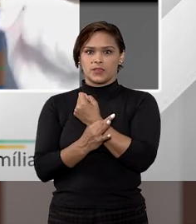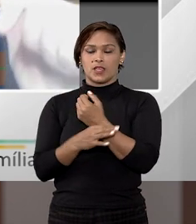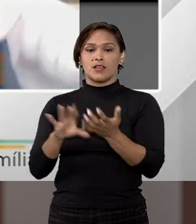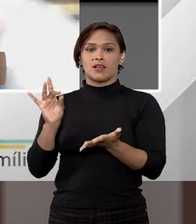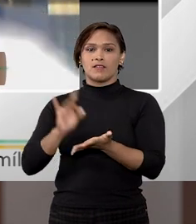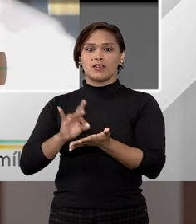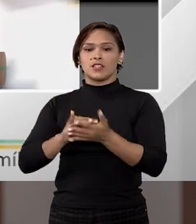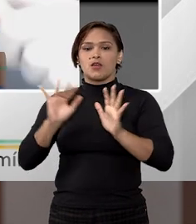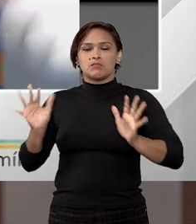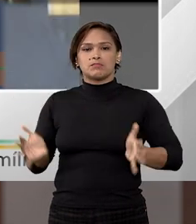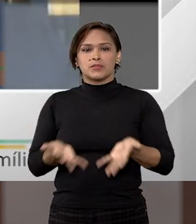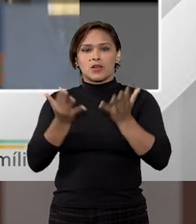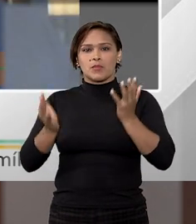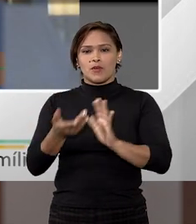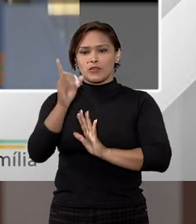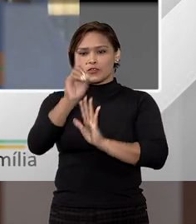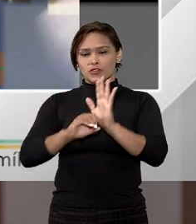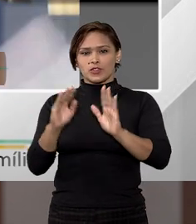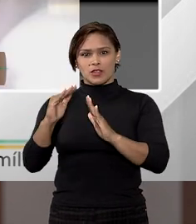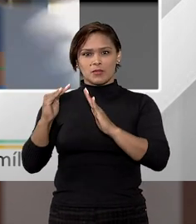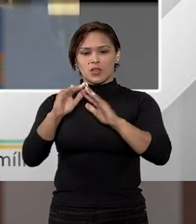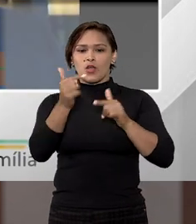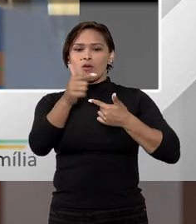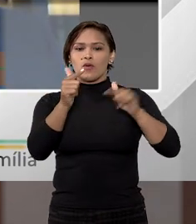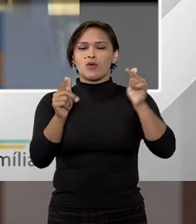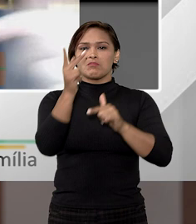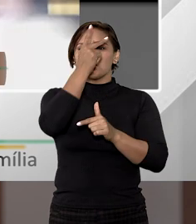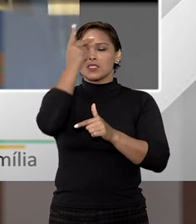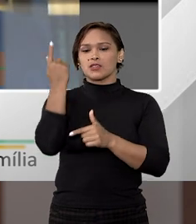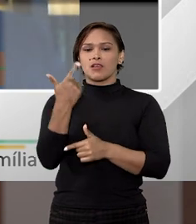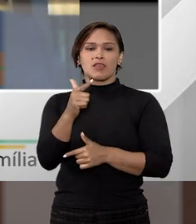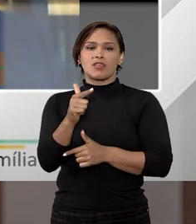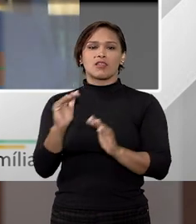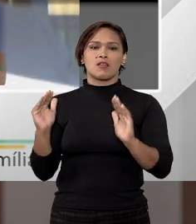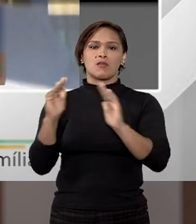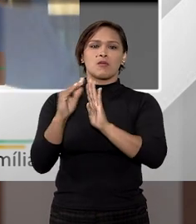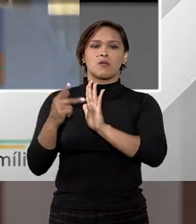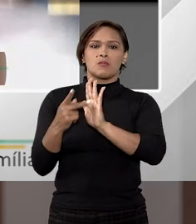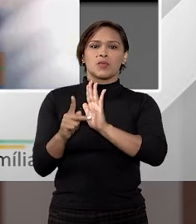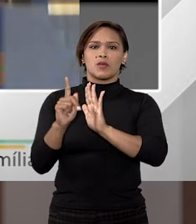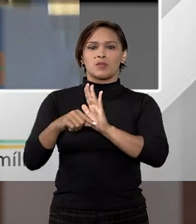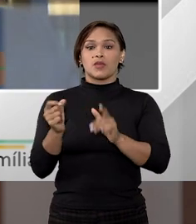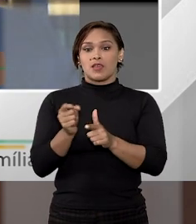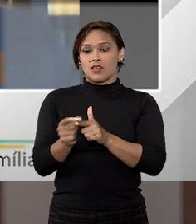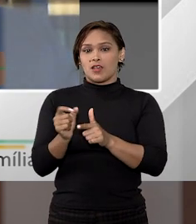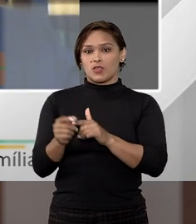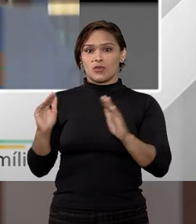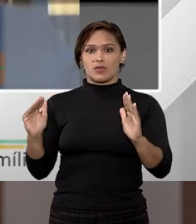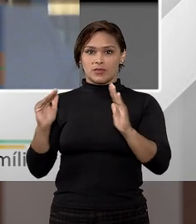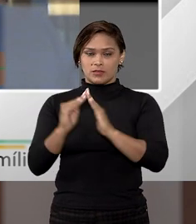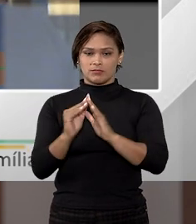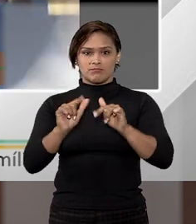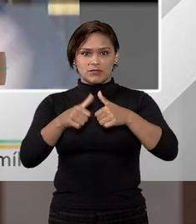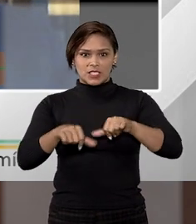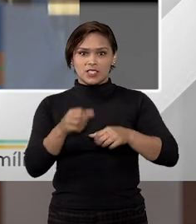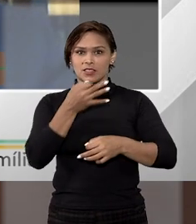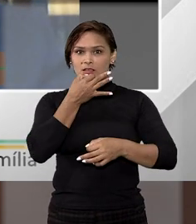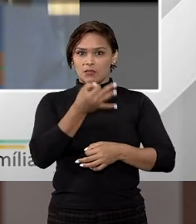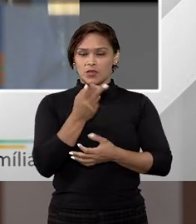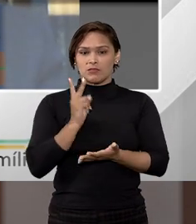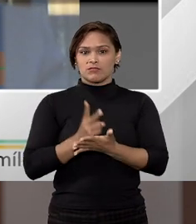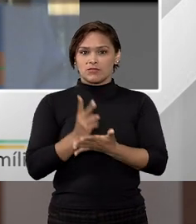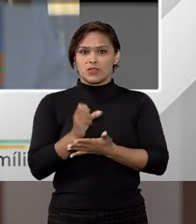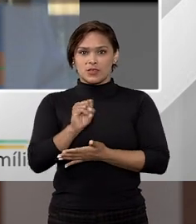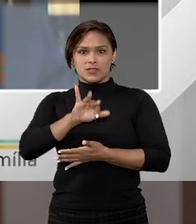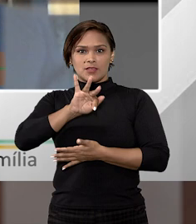eu estou, na verdade, promovendo o direito à moradia de tantas outras pessoas que não têm propriedade própria e locam imóveis. Então, o argumento que